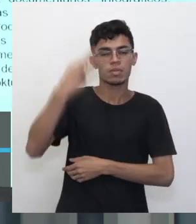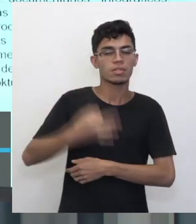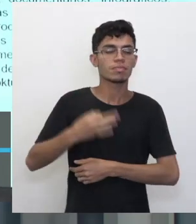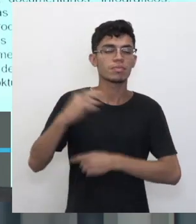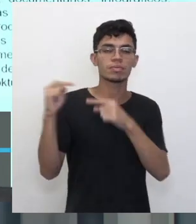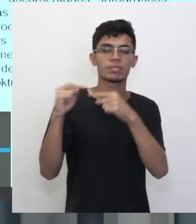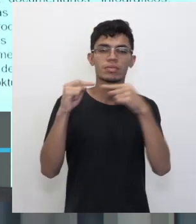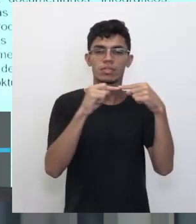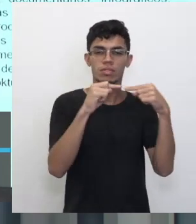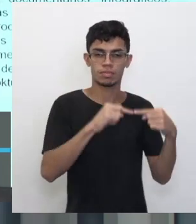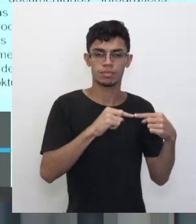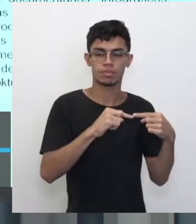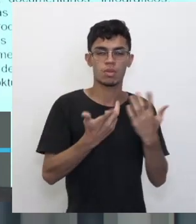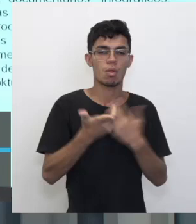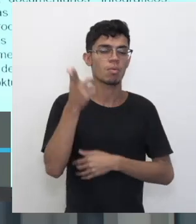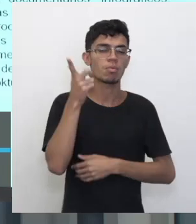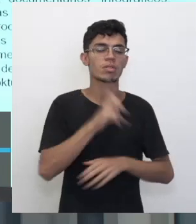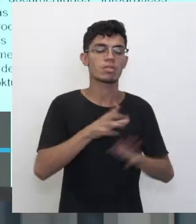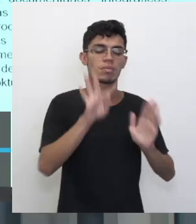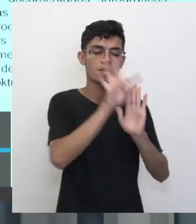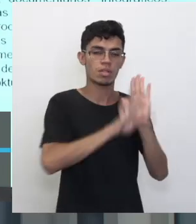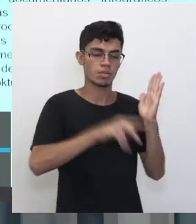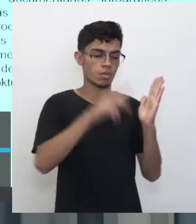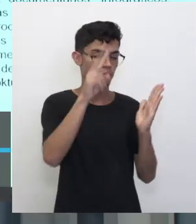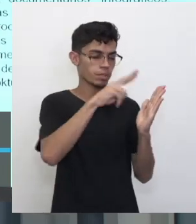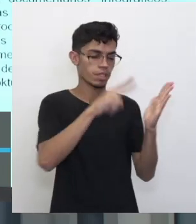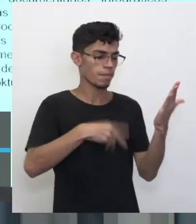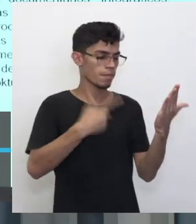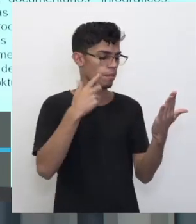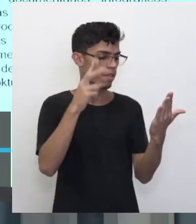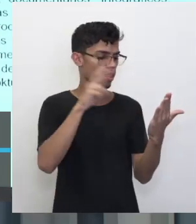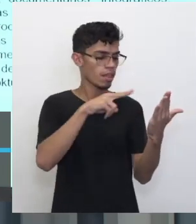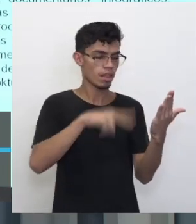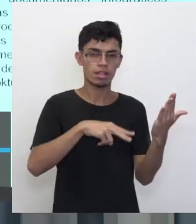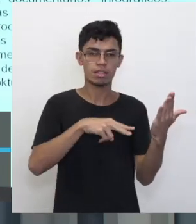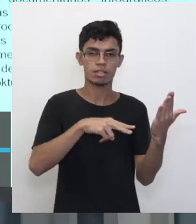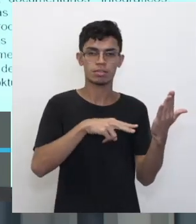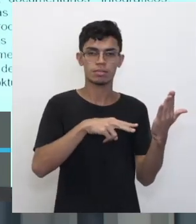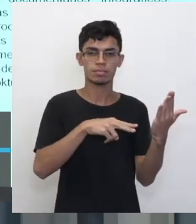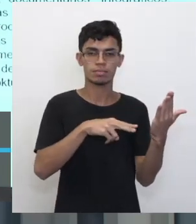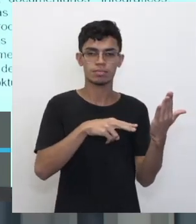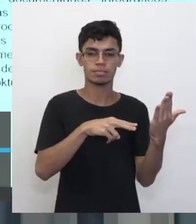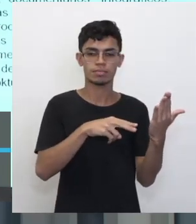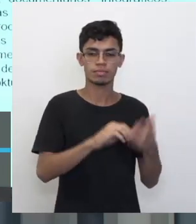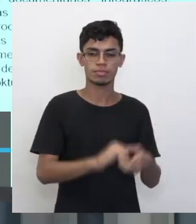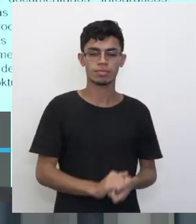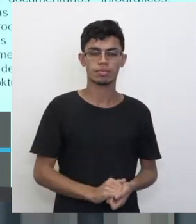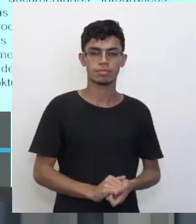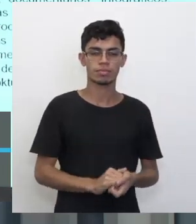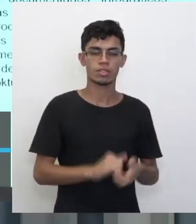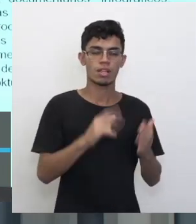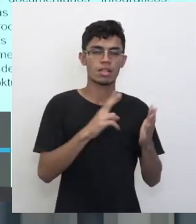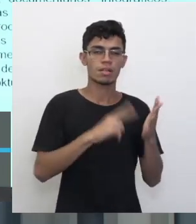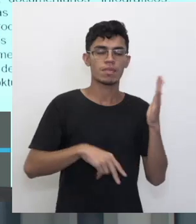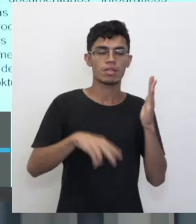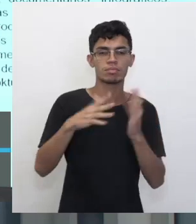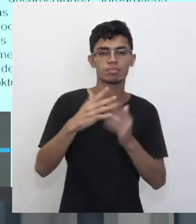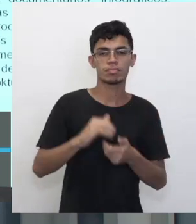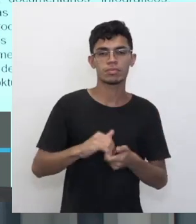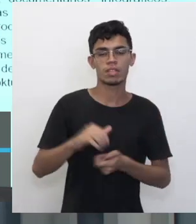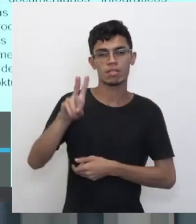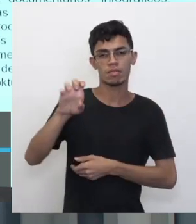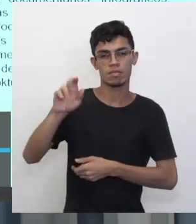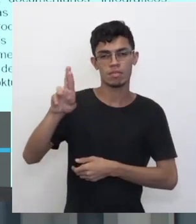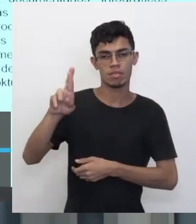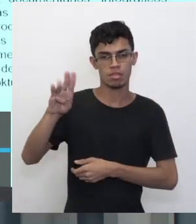Você não consegue ler um texto de qualquer forma, seja ele verbal, seja ele não verbal, seja ele em qualquer mídia, se você não